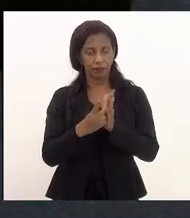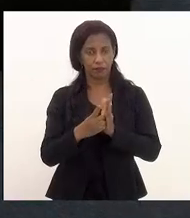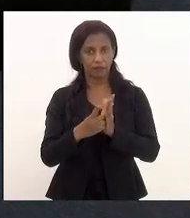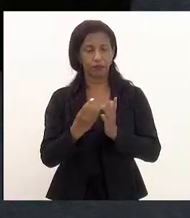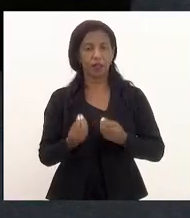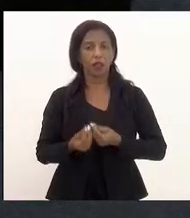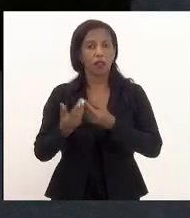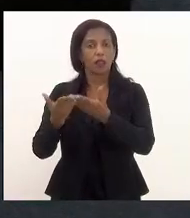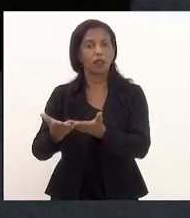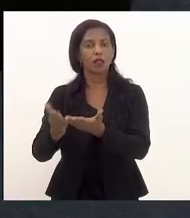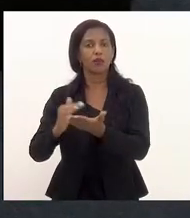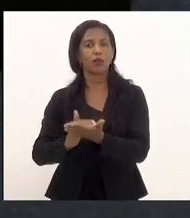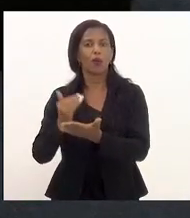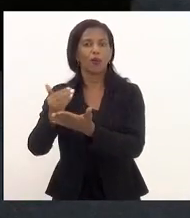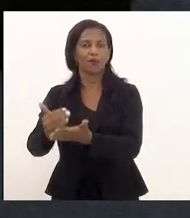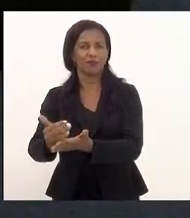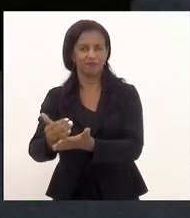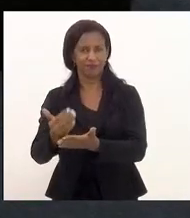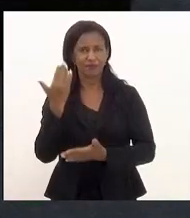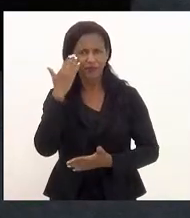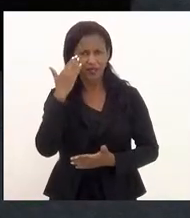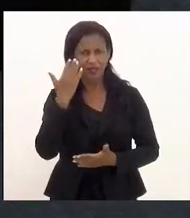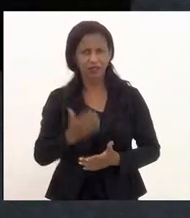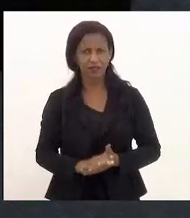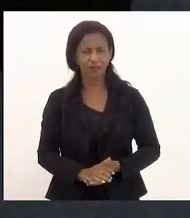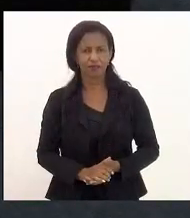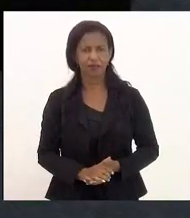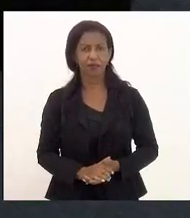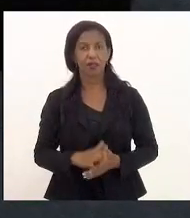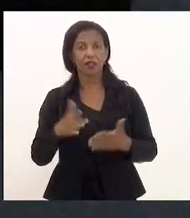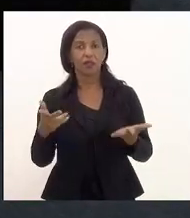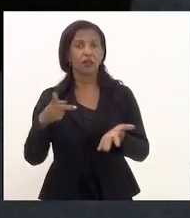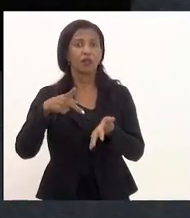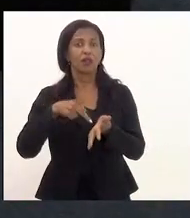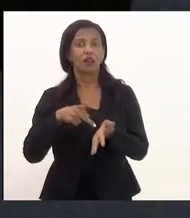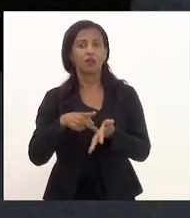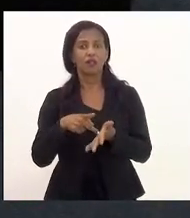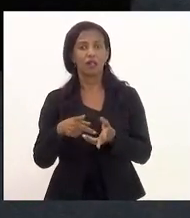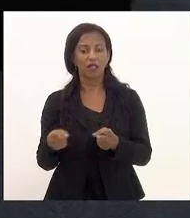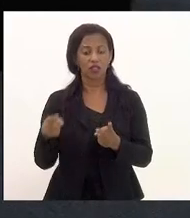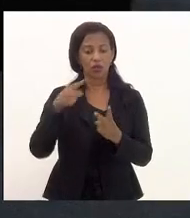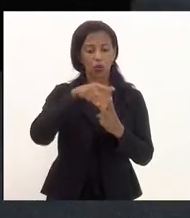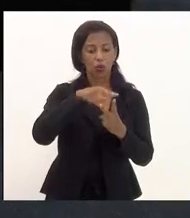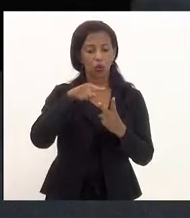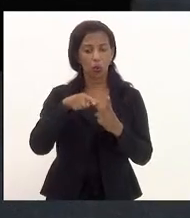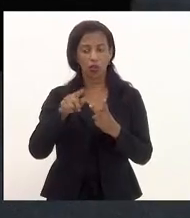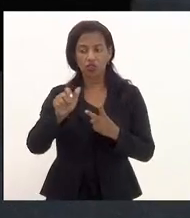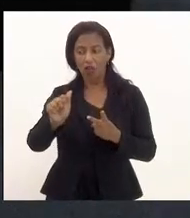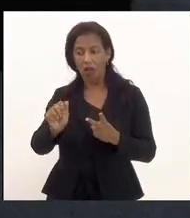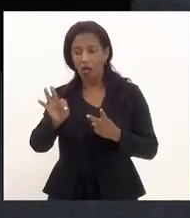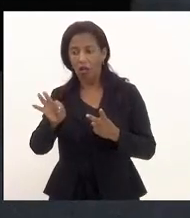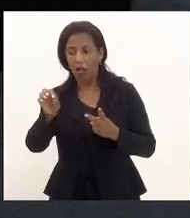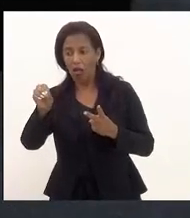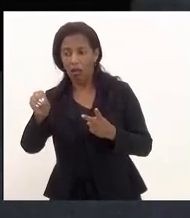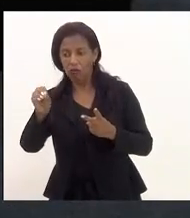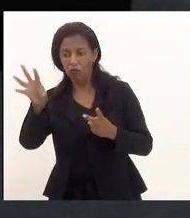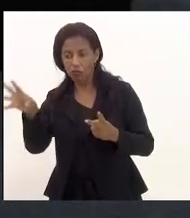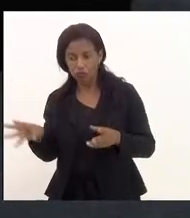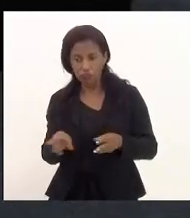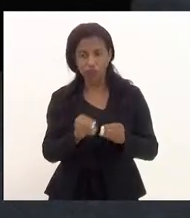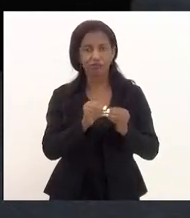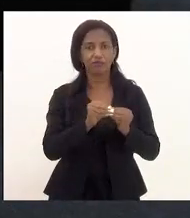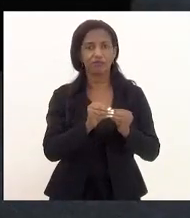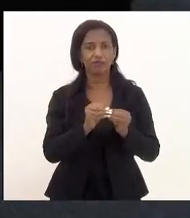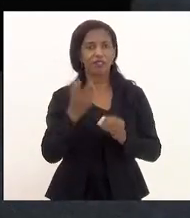concedendo um aumento. Você está entendendo? Então, na verdade, são dois atos que se complementam,